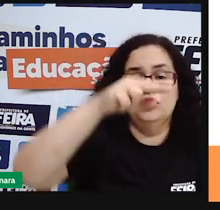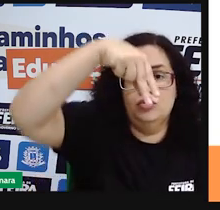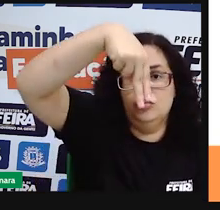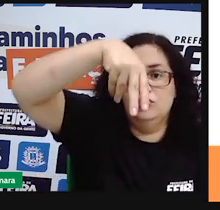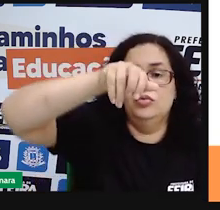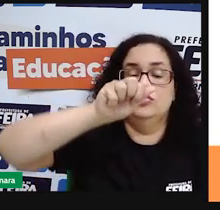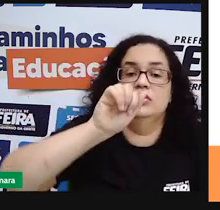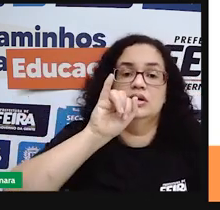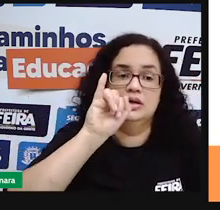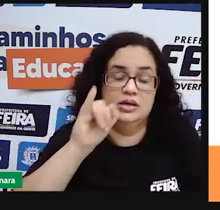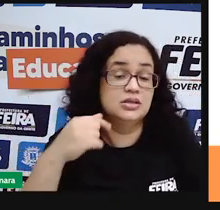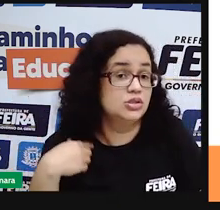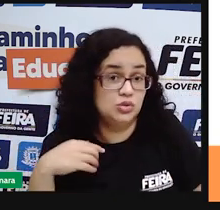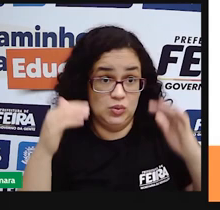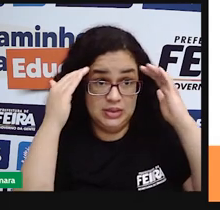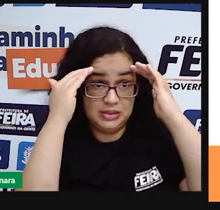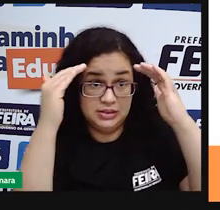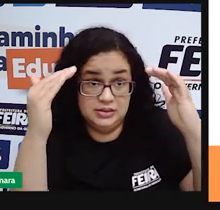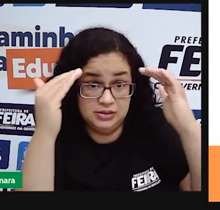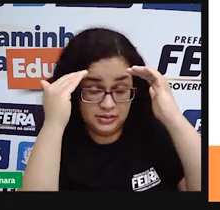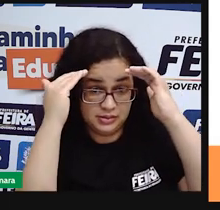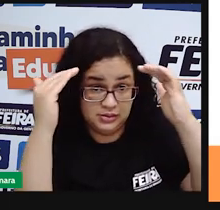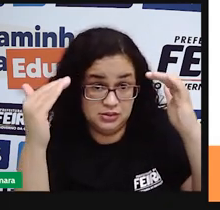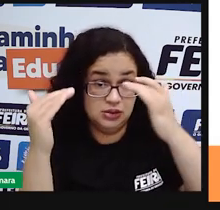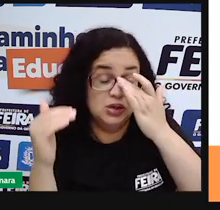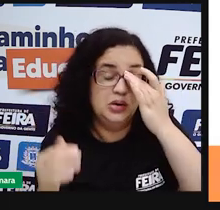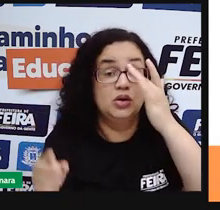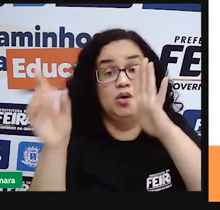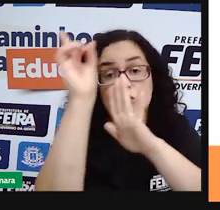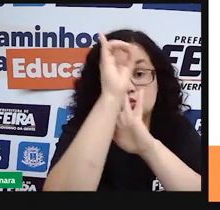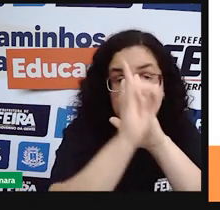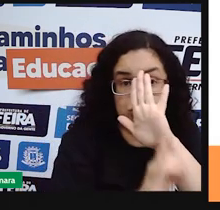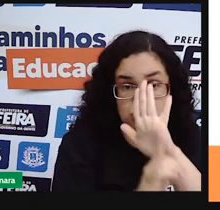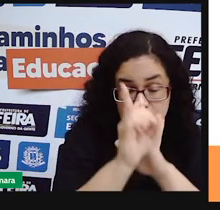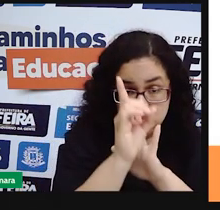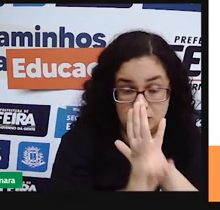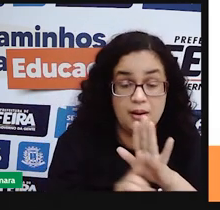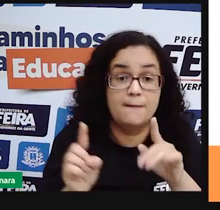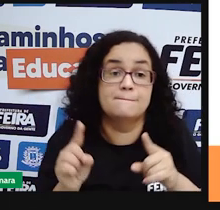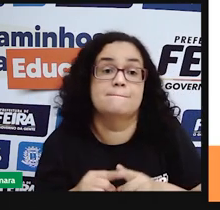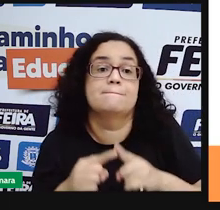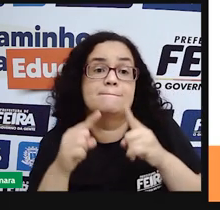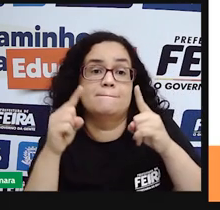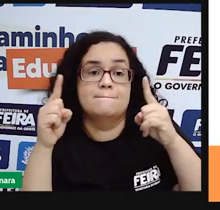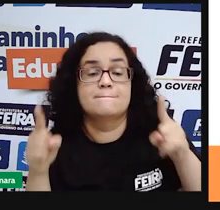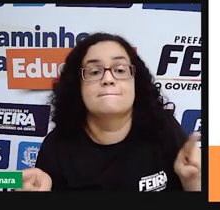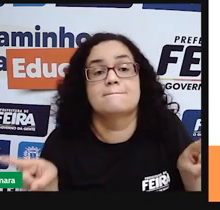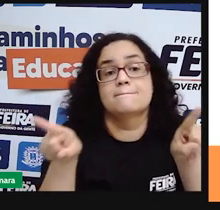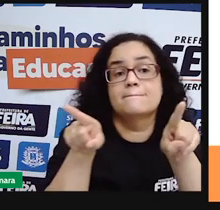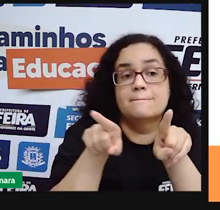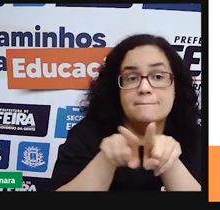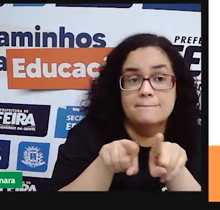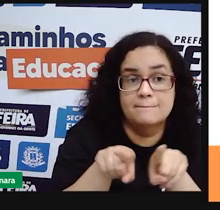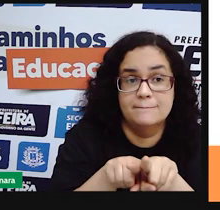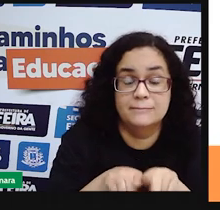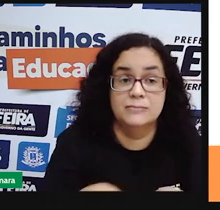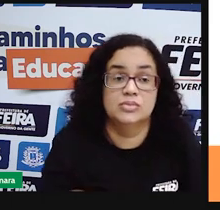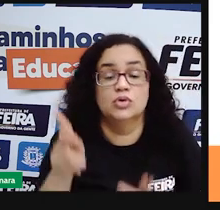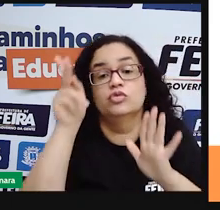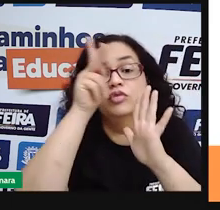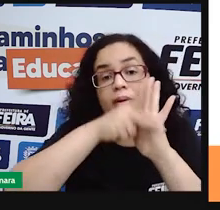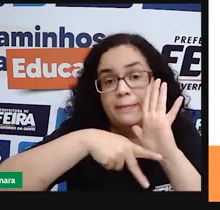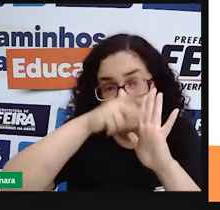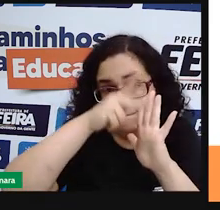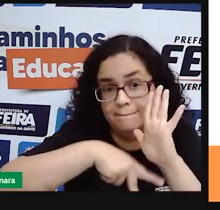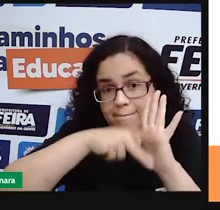não só o respeito né aos direitos indígenas mas assim vem aí garantir com outros projetos né com